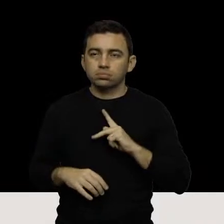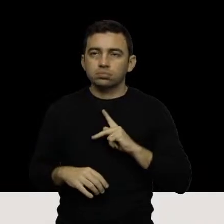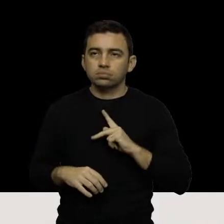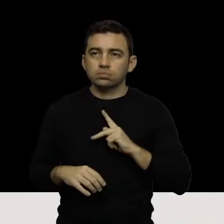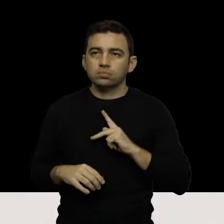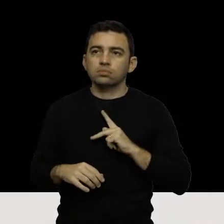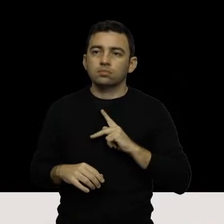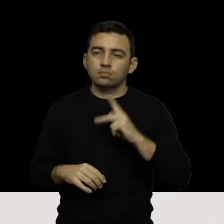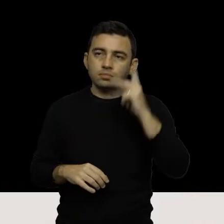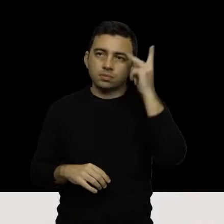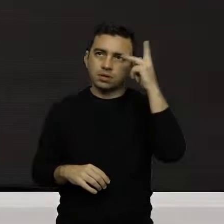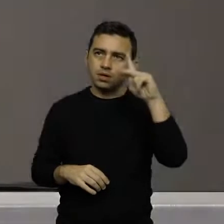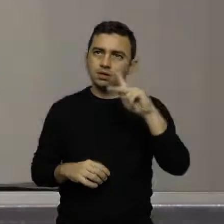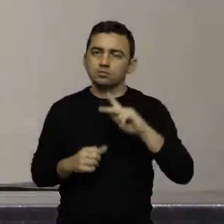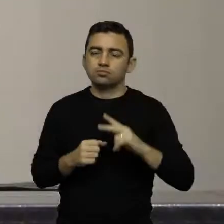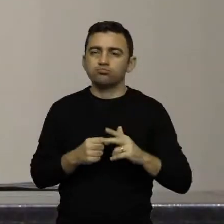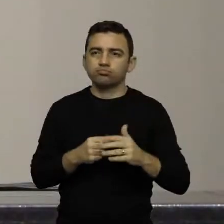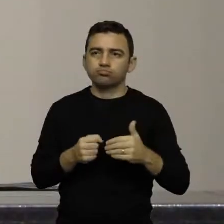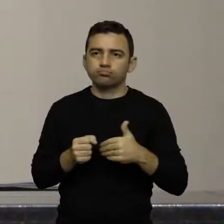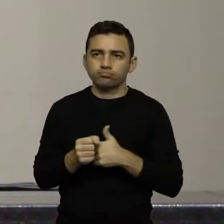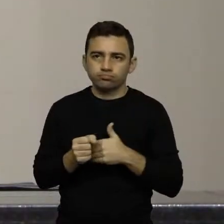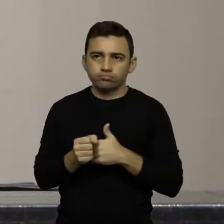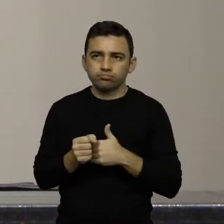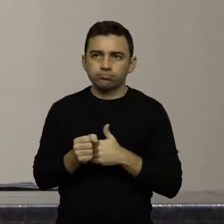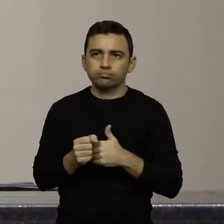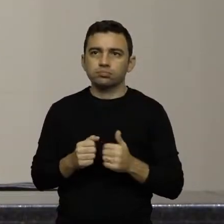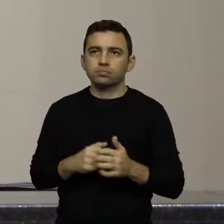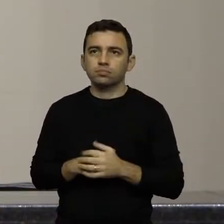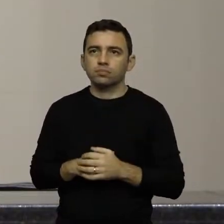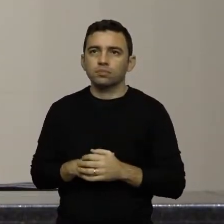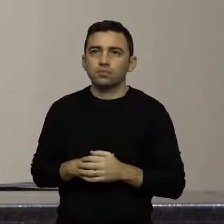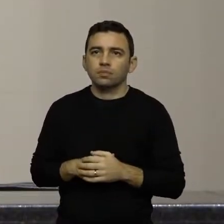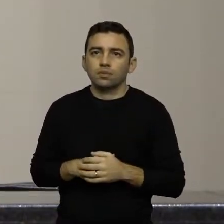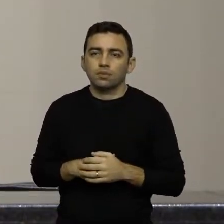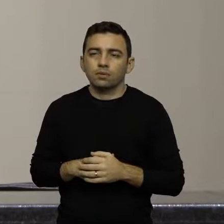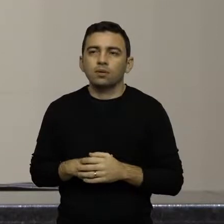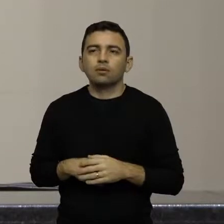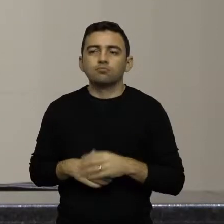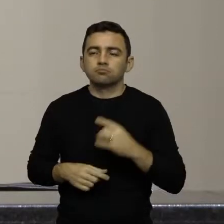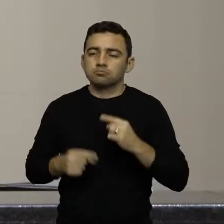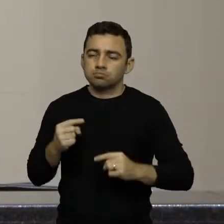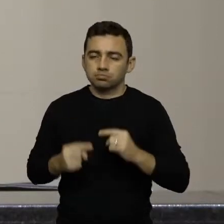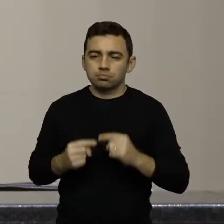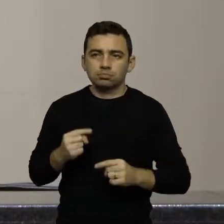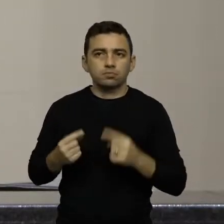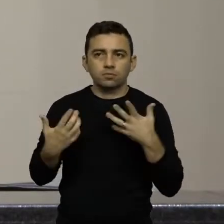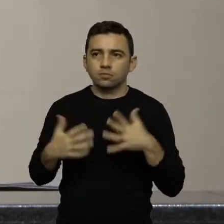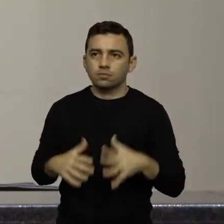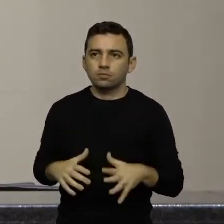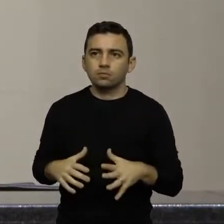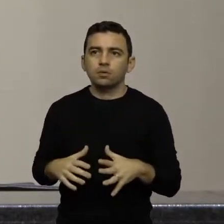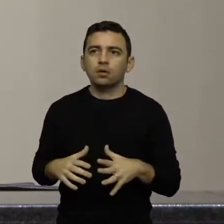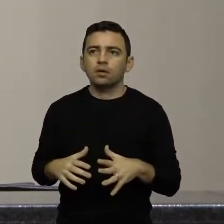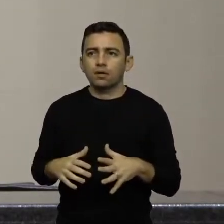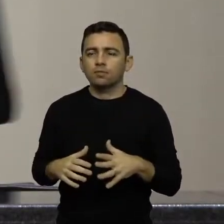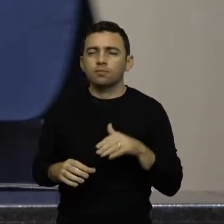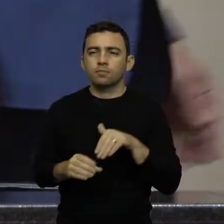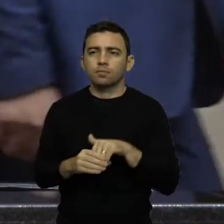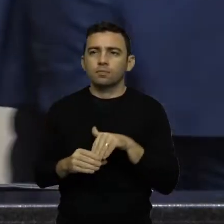sigiloso em discussão. Não havendo quem queira discutir em votação,